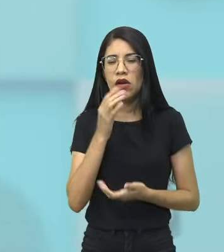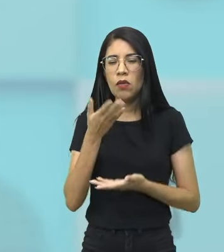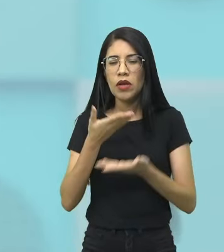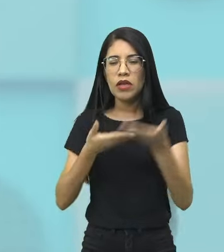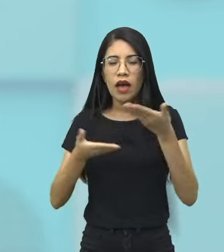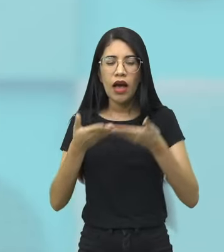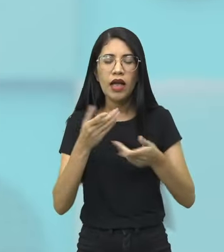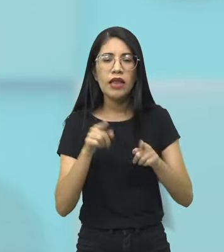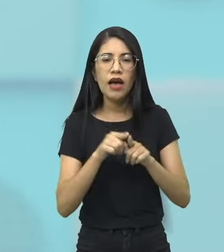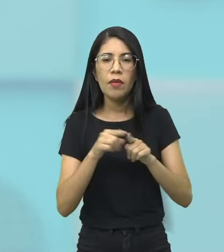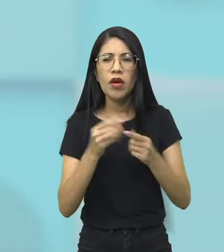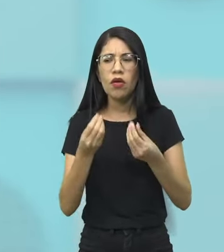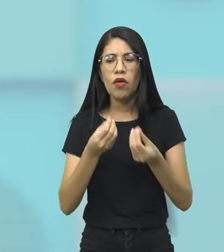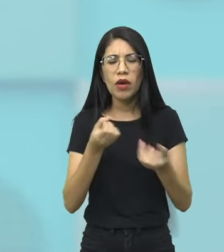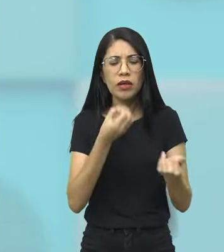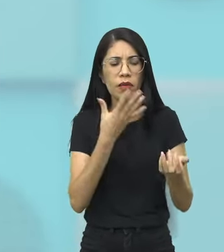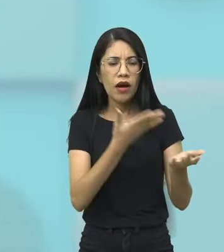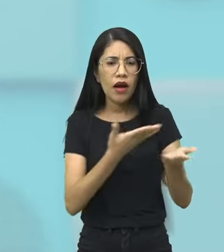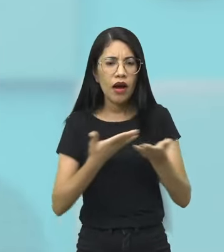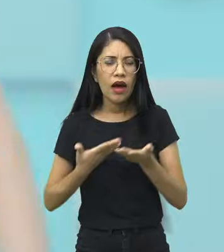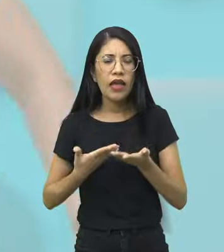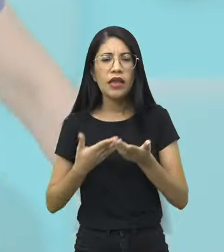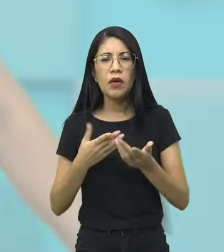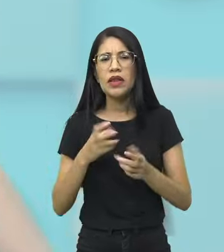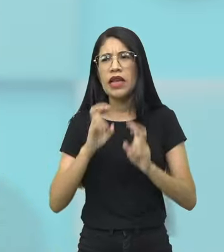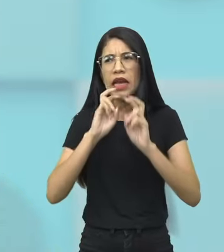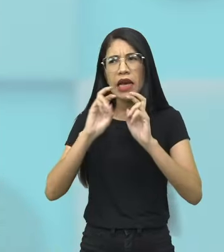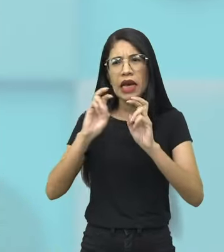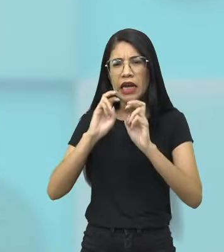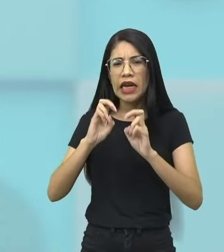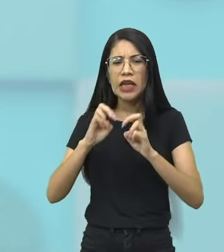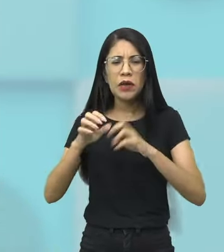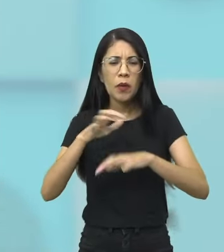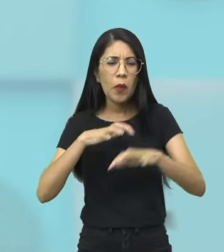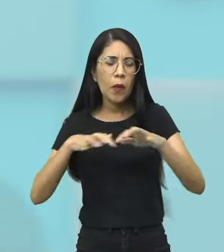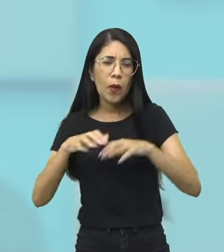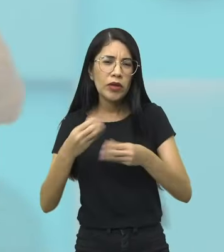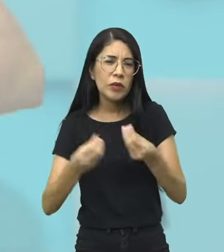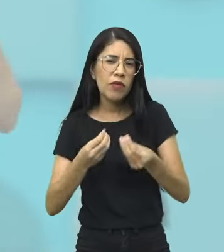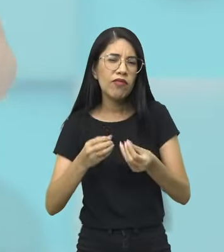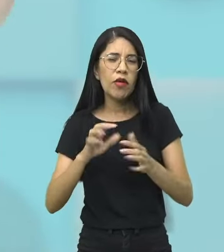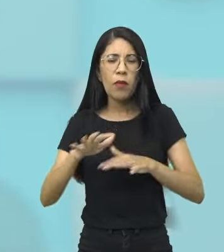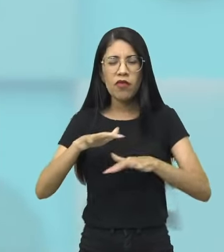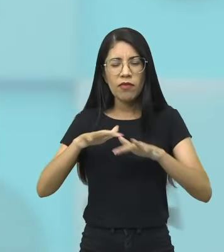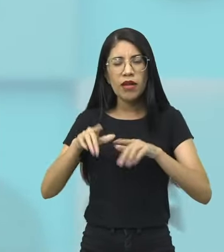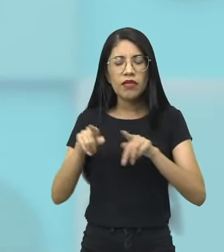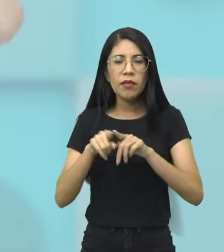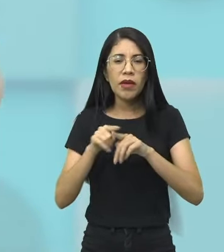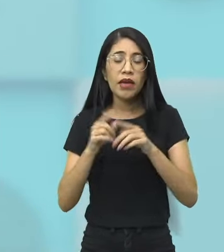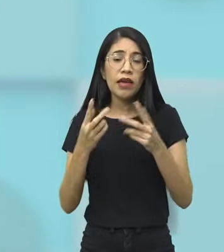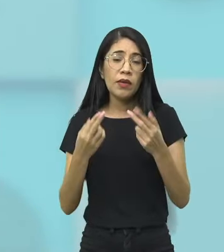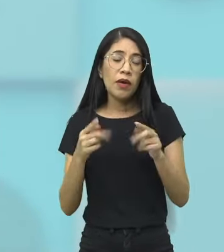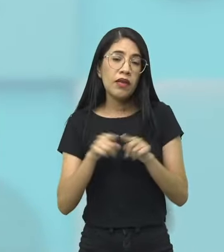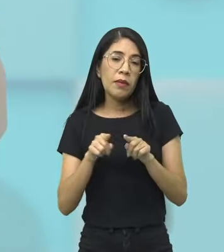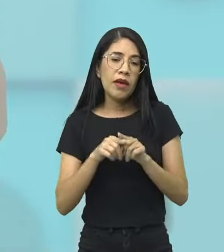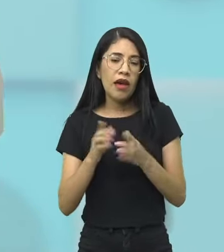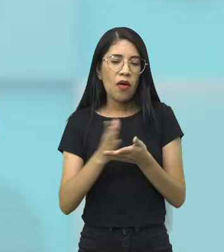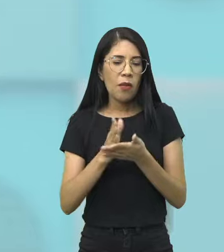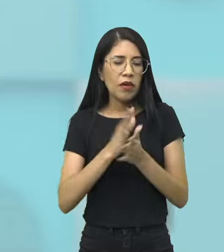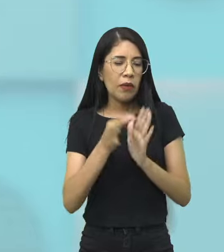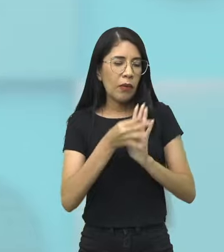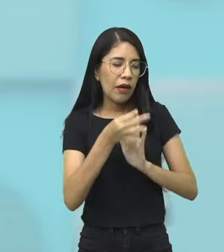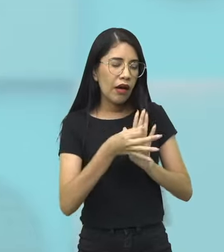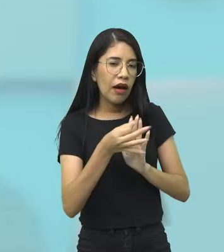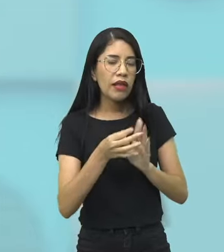eles vão dar, as boas-vindas. E aí eles ficam, aaaah! Ai, Fernando, que se tremendo. E é o mesmo tempo que, às vezes, as pessoas criticam. Mas,